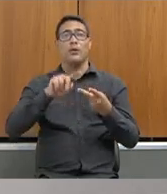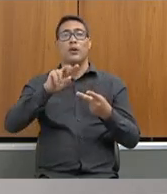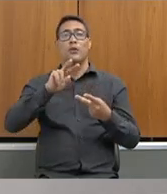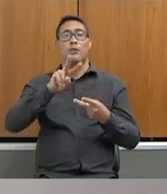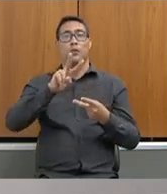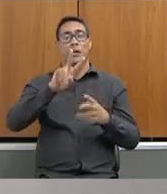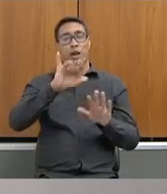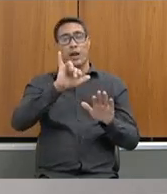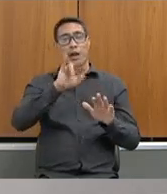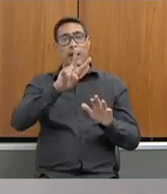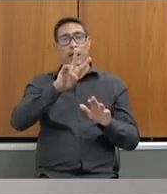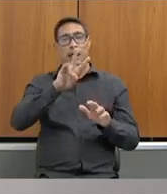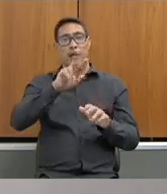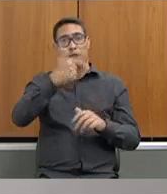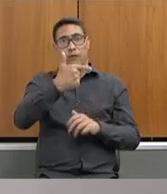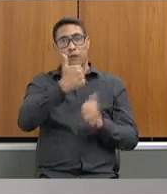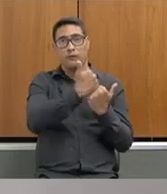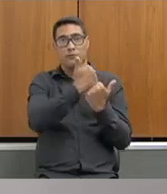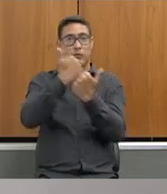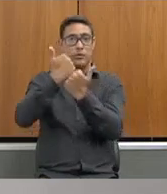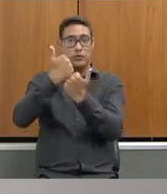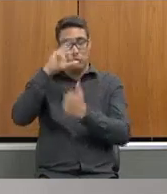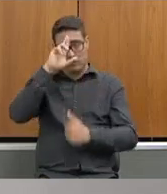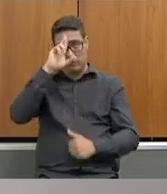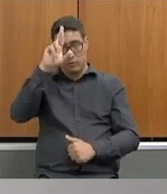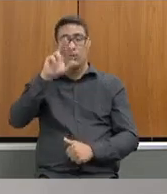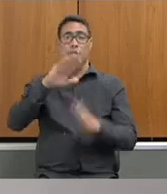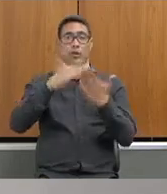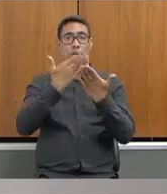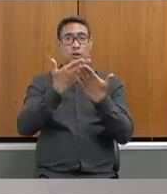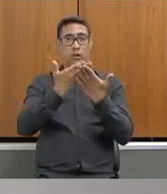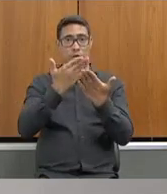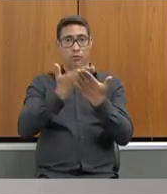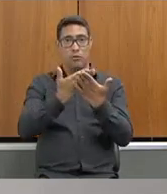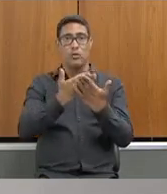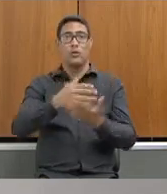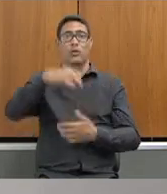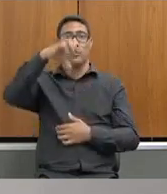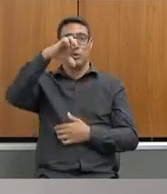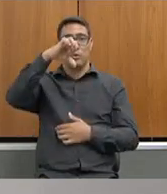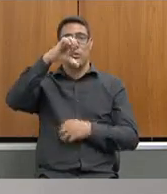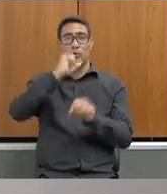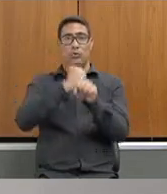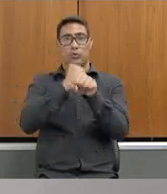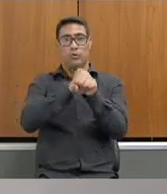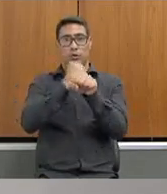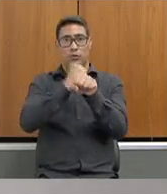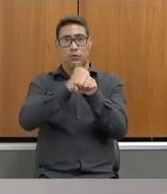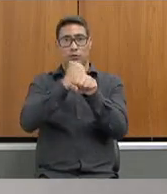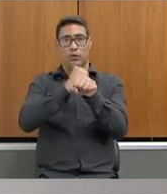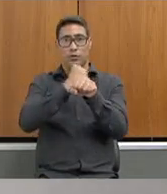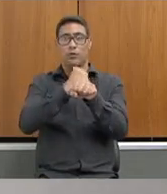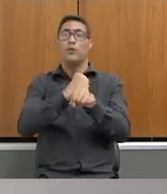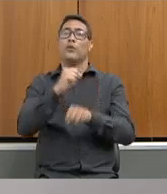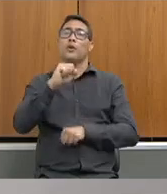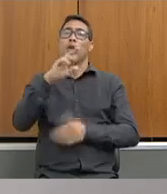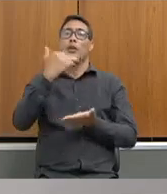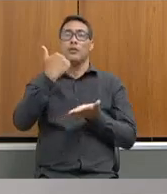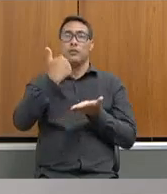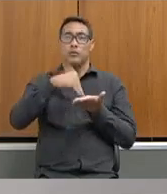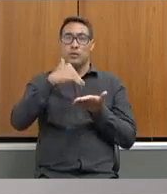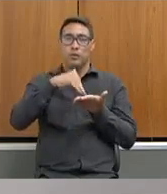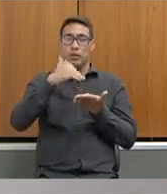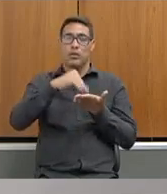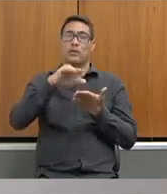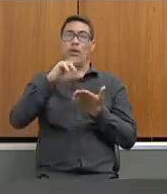de escola durante três anos, assumi a direção de uma escola durante cerca de nove anos, me tornei subsecretário de articulação